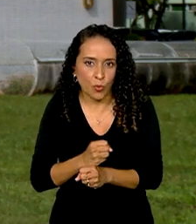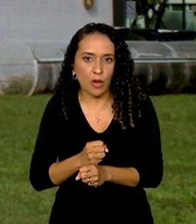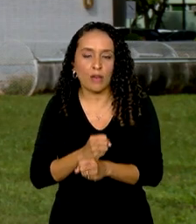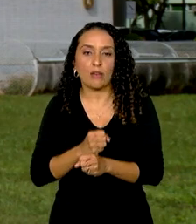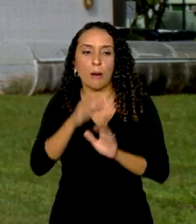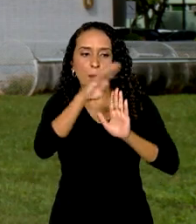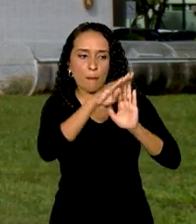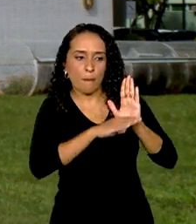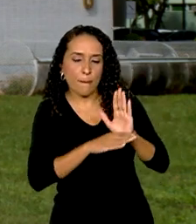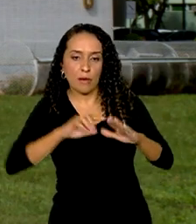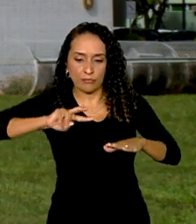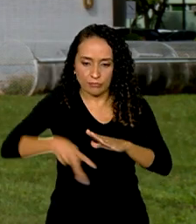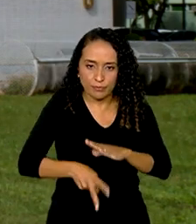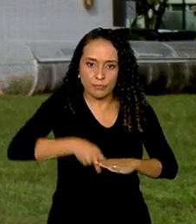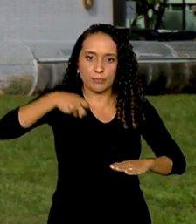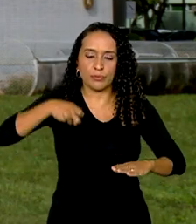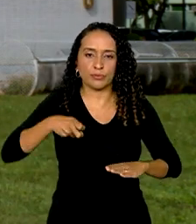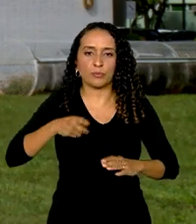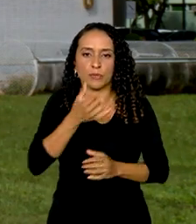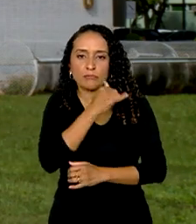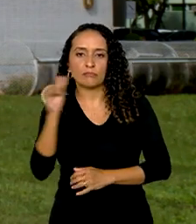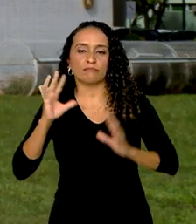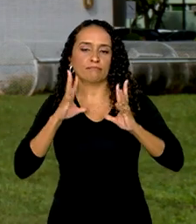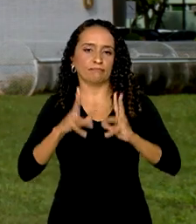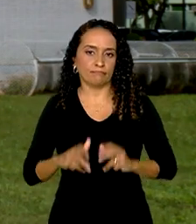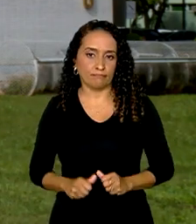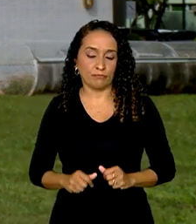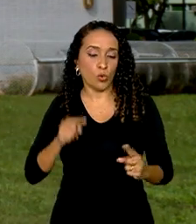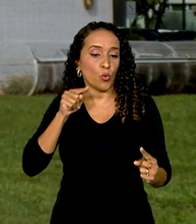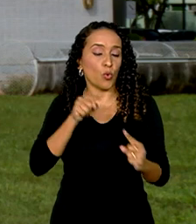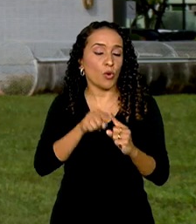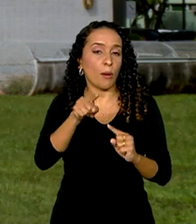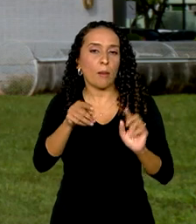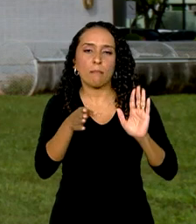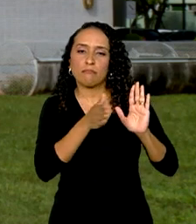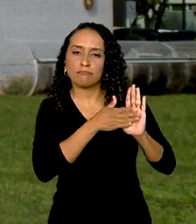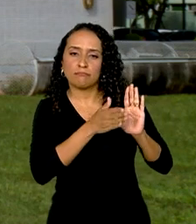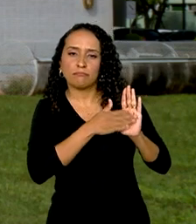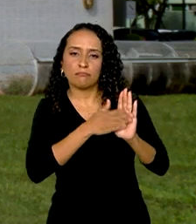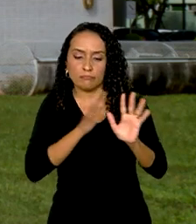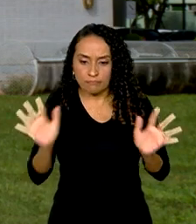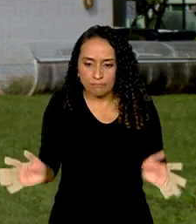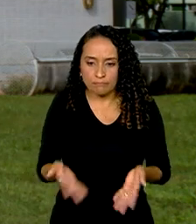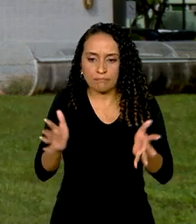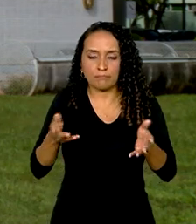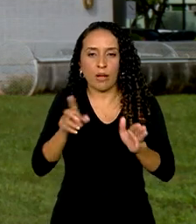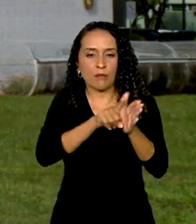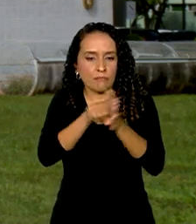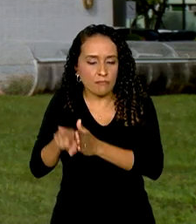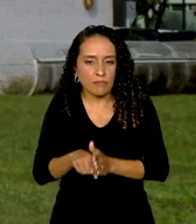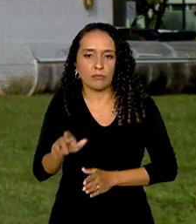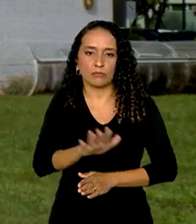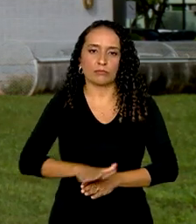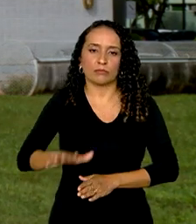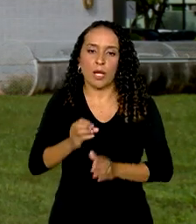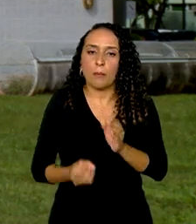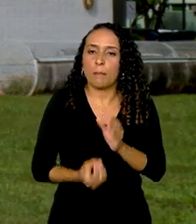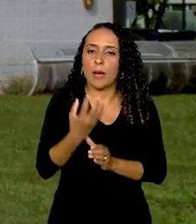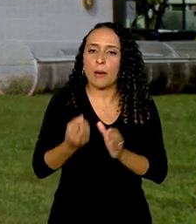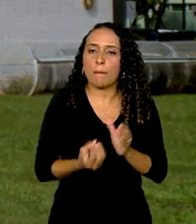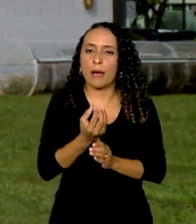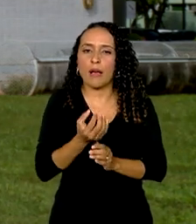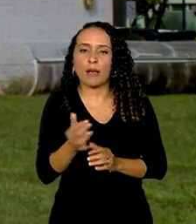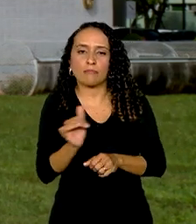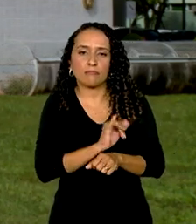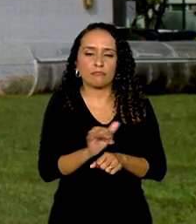Mineração para a Energia Limpa. O objetivo é propor incentivos fiscais para o setor, criar critérios